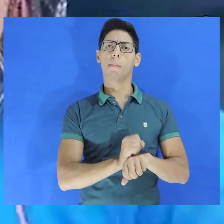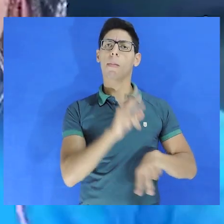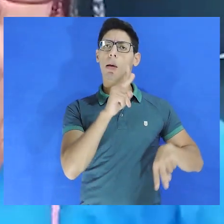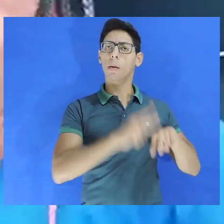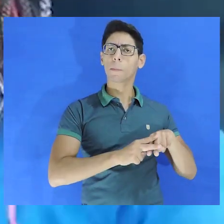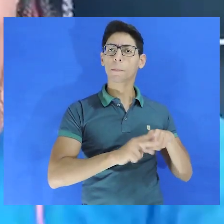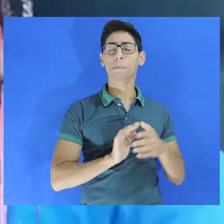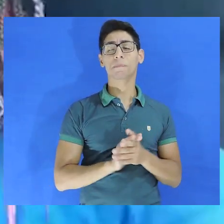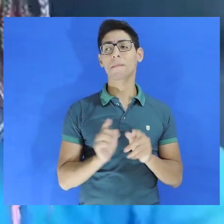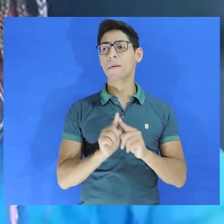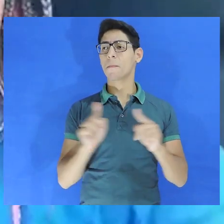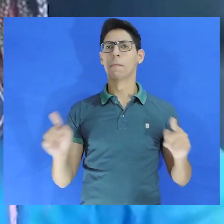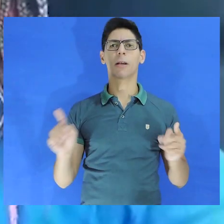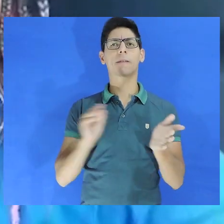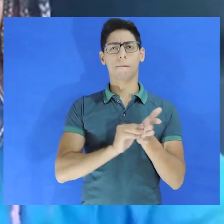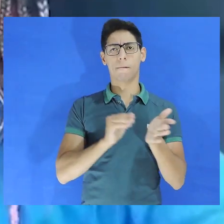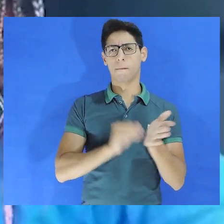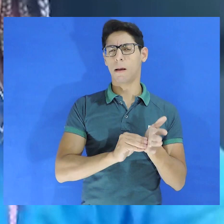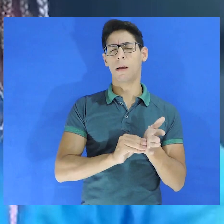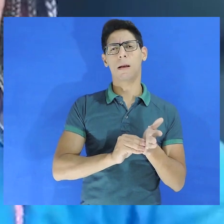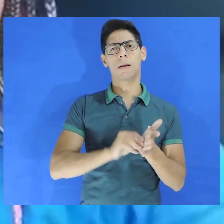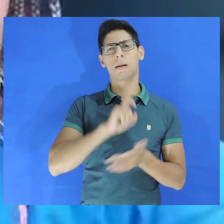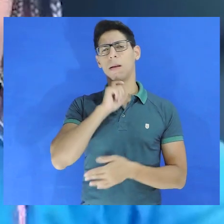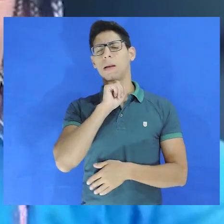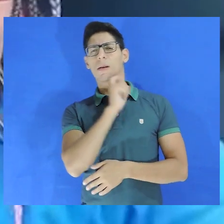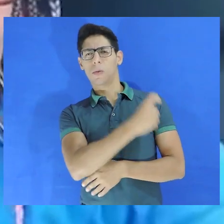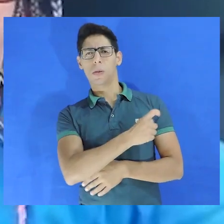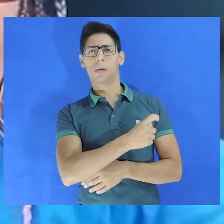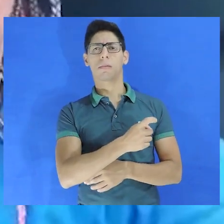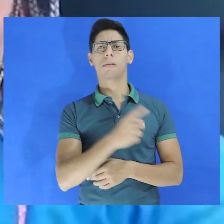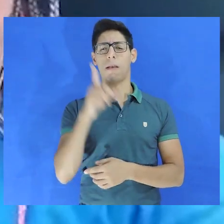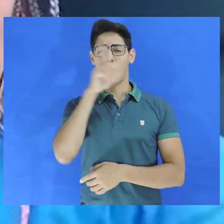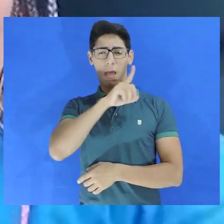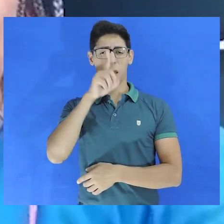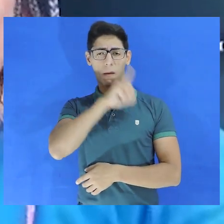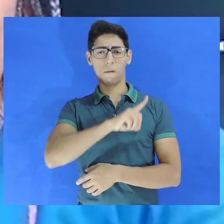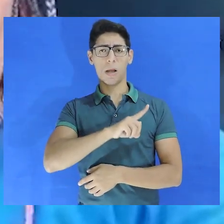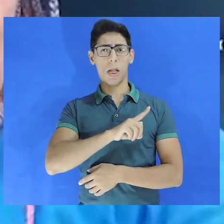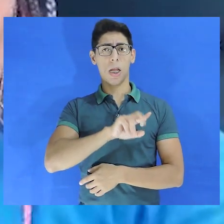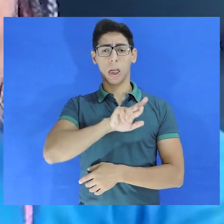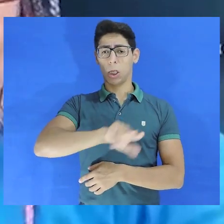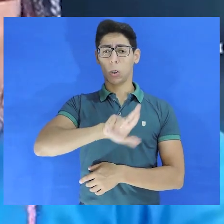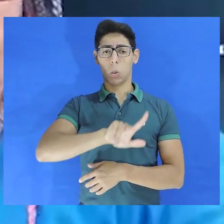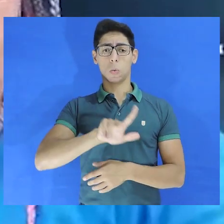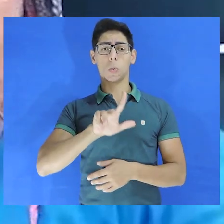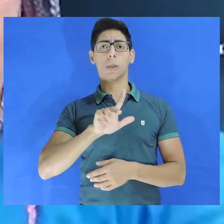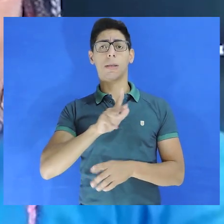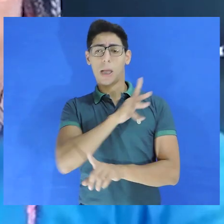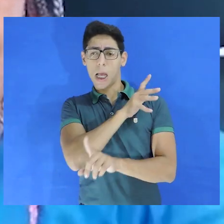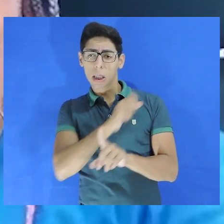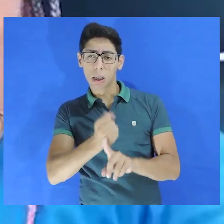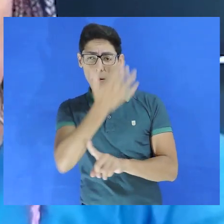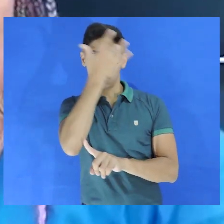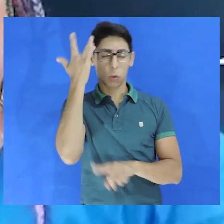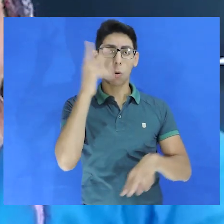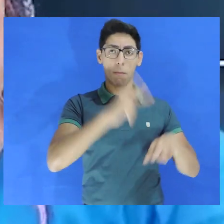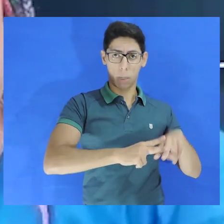suas penas. Quando isso não acontece, é uma falha gigante que não só atinge os apenados,